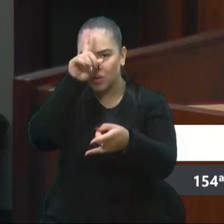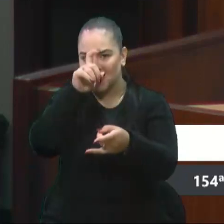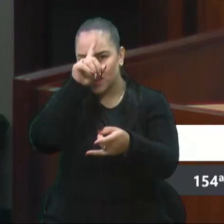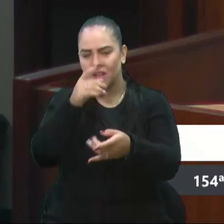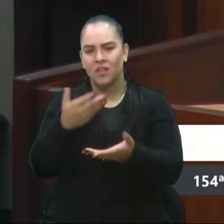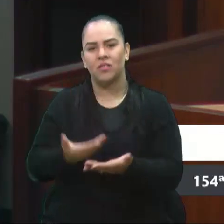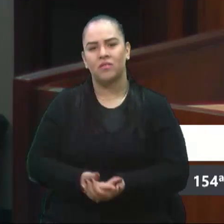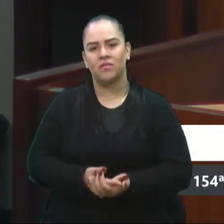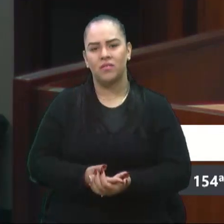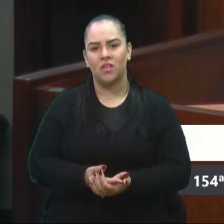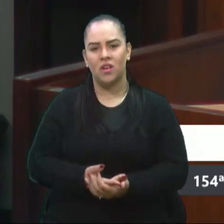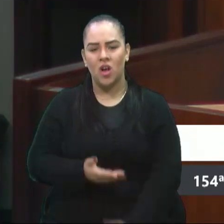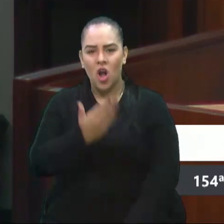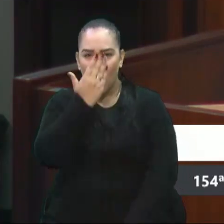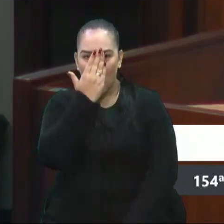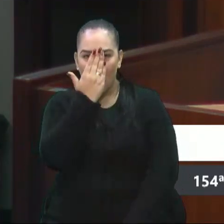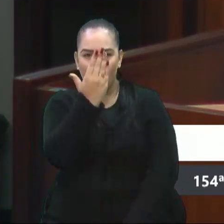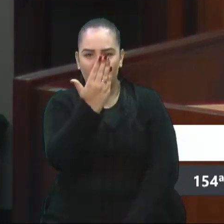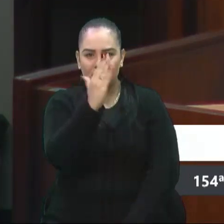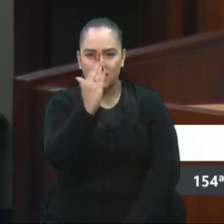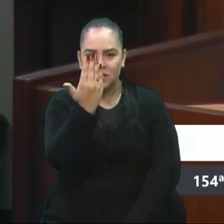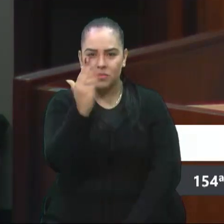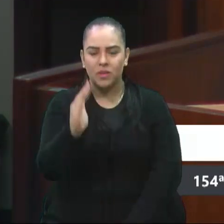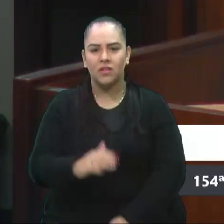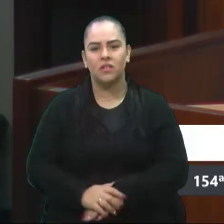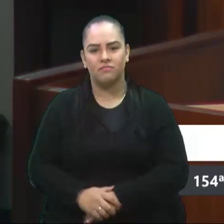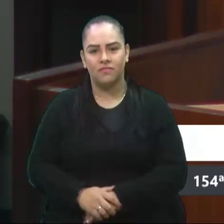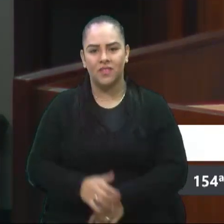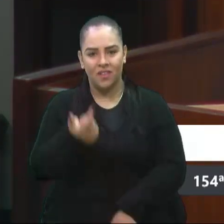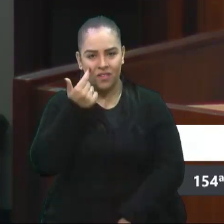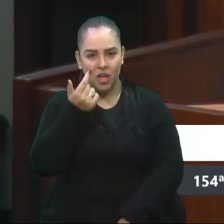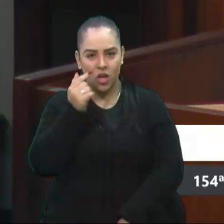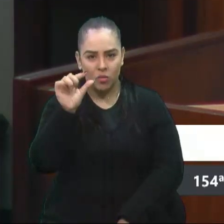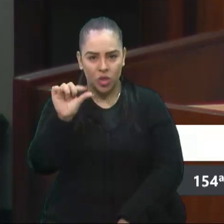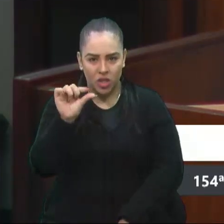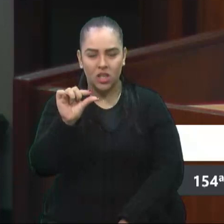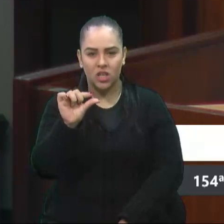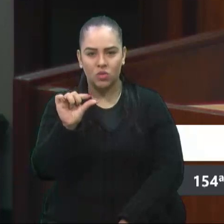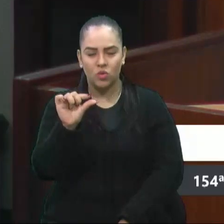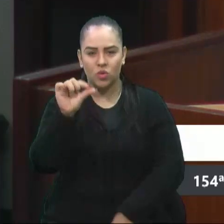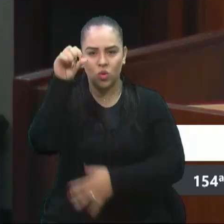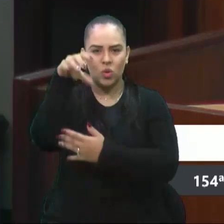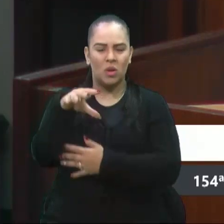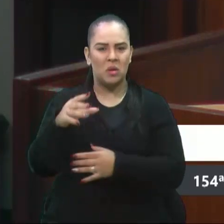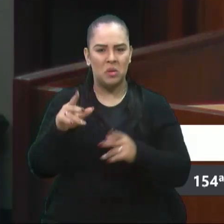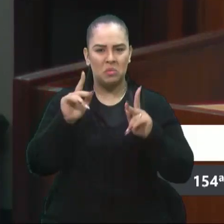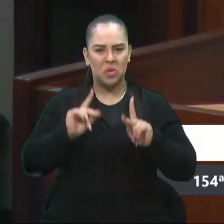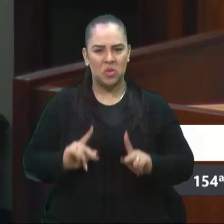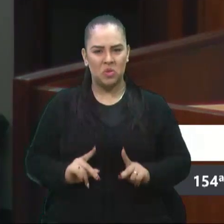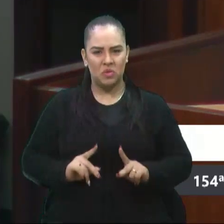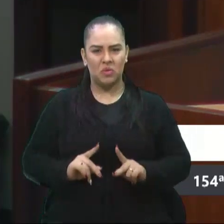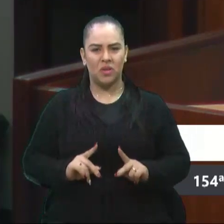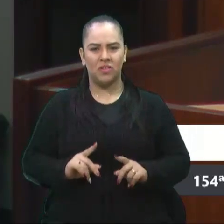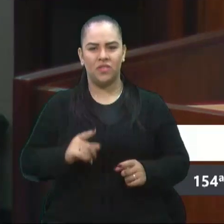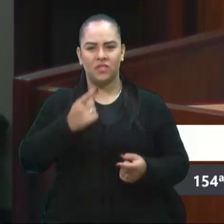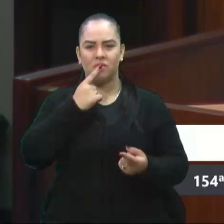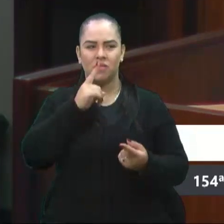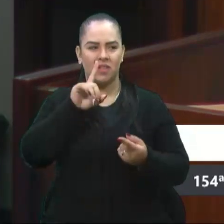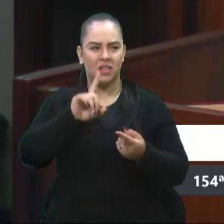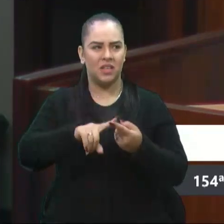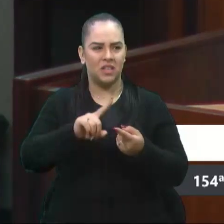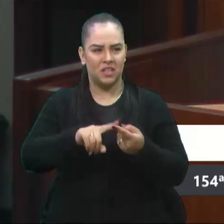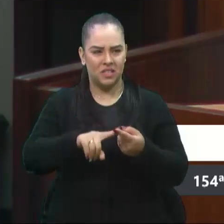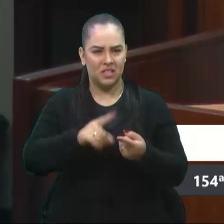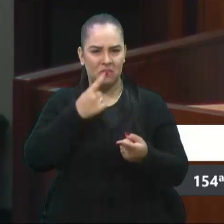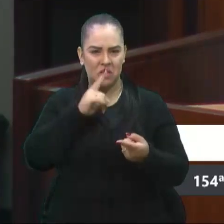olhem para o espelho, tentam refletir um pouquinho de luz, essas pessoas, olha, vingativas. Às vezes eu penso